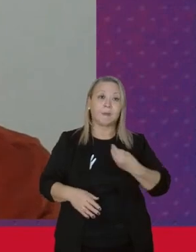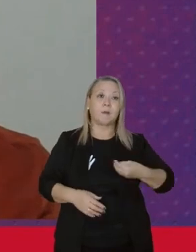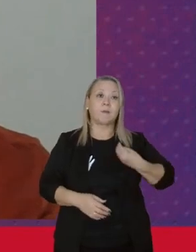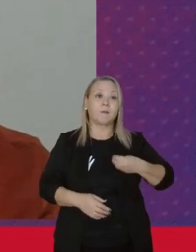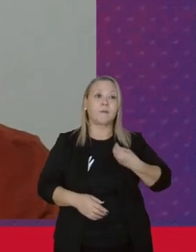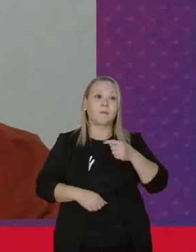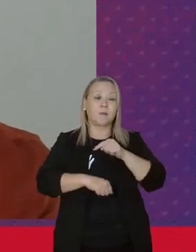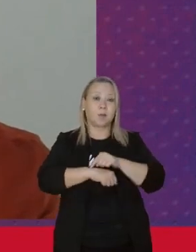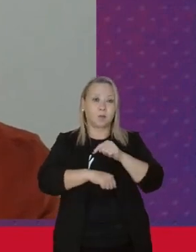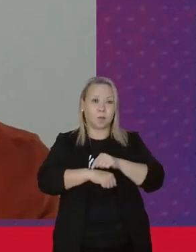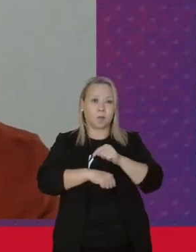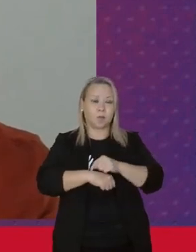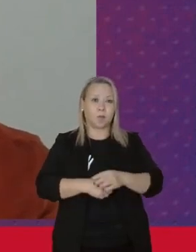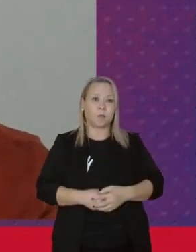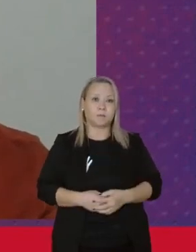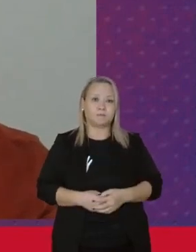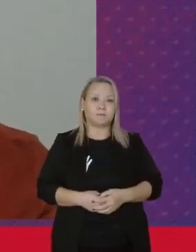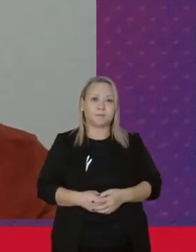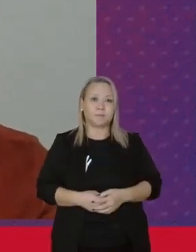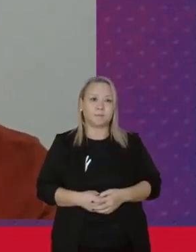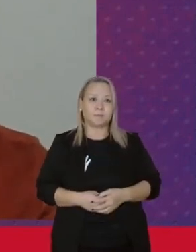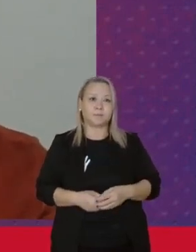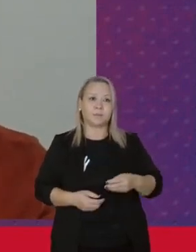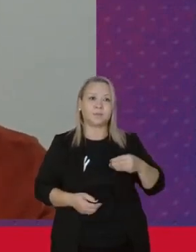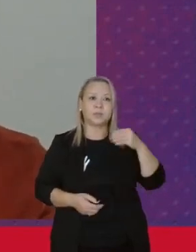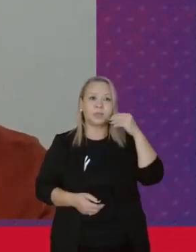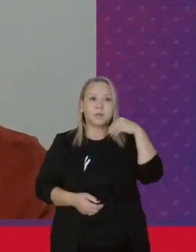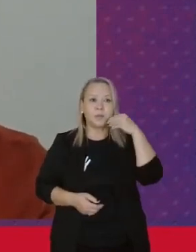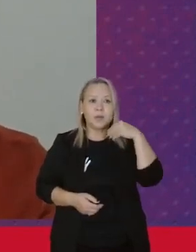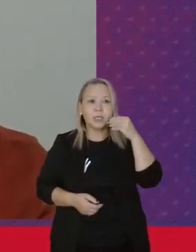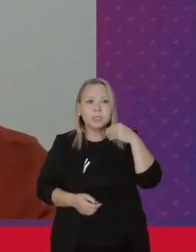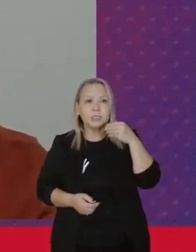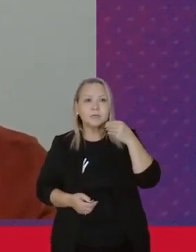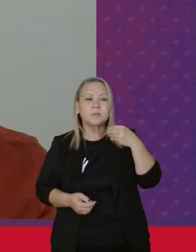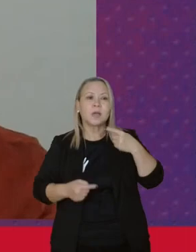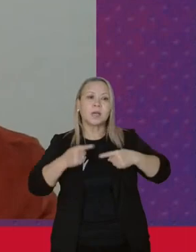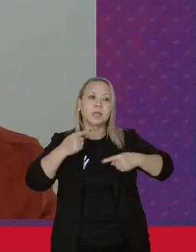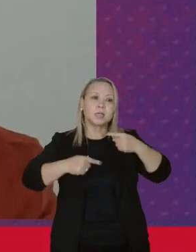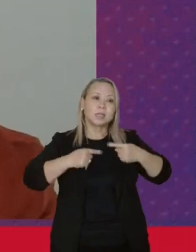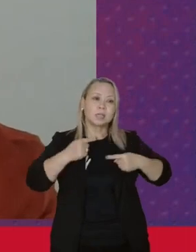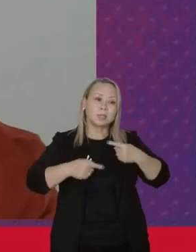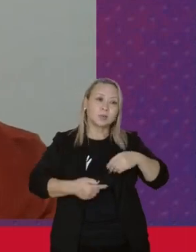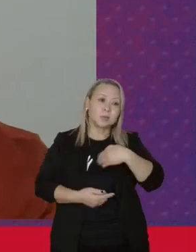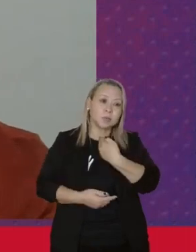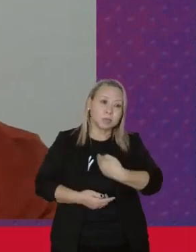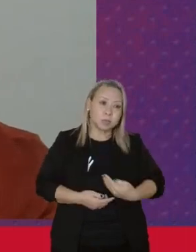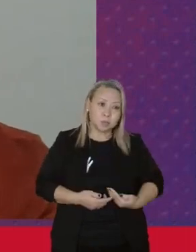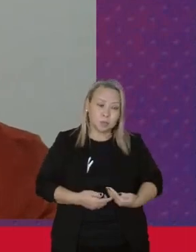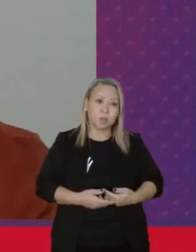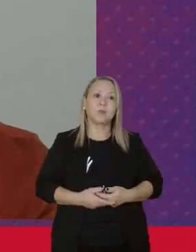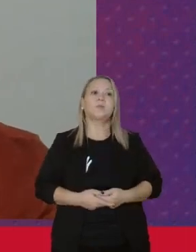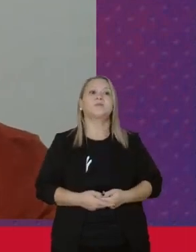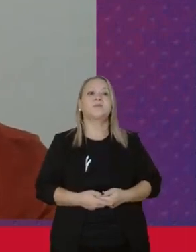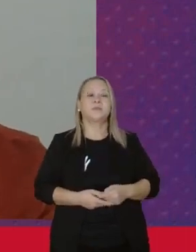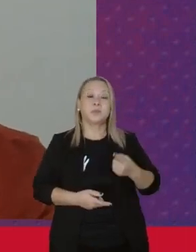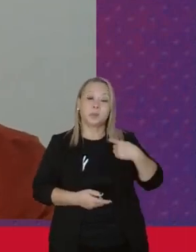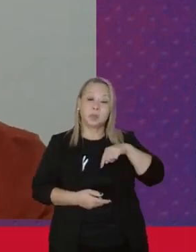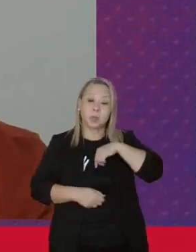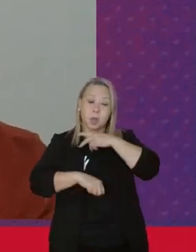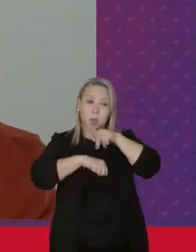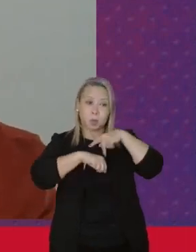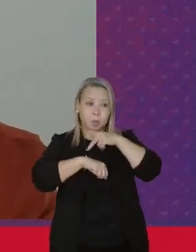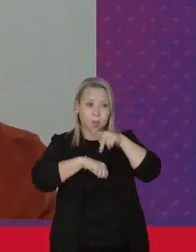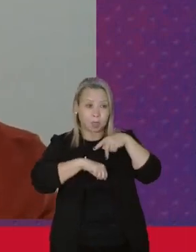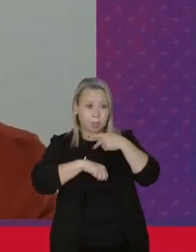momento de desmonte das políticas públicas no nosso país,